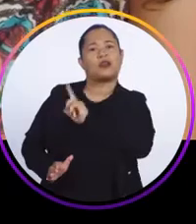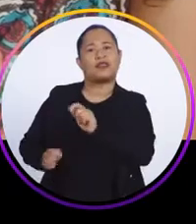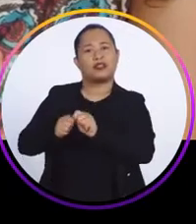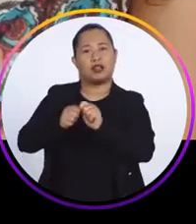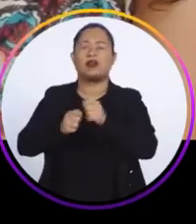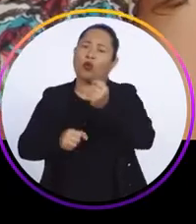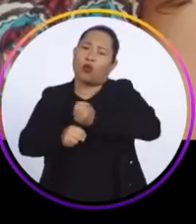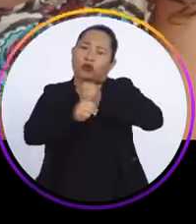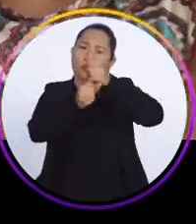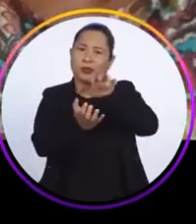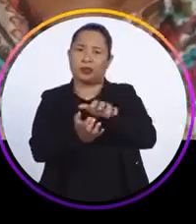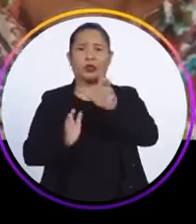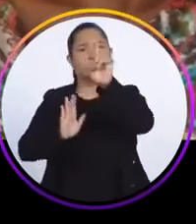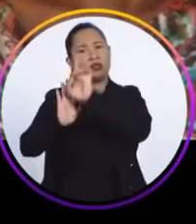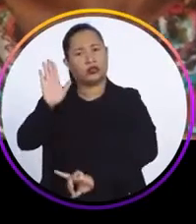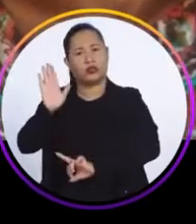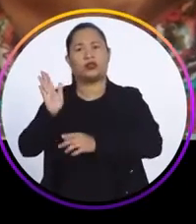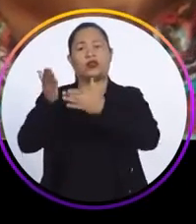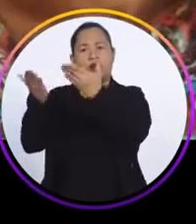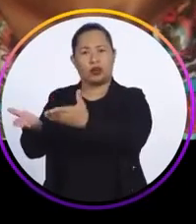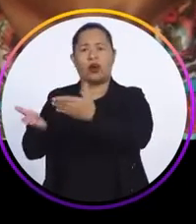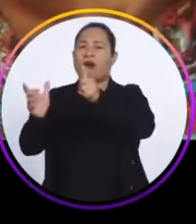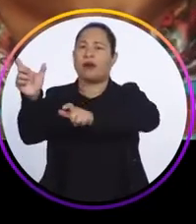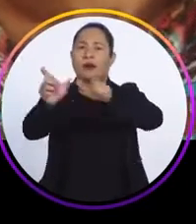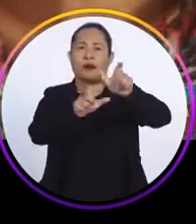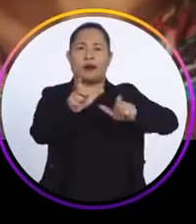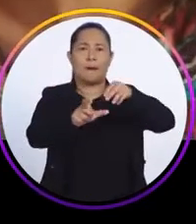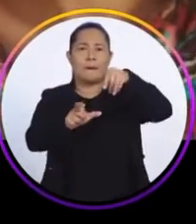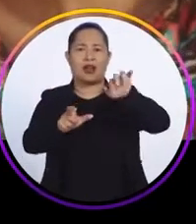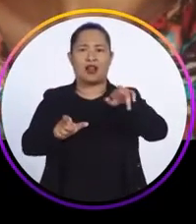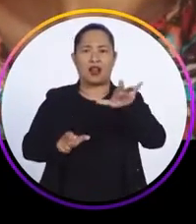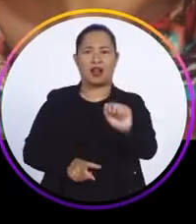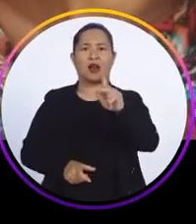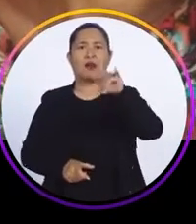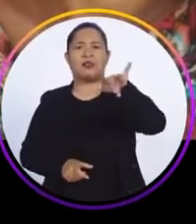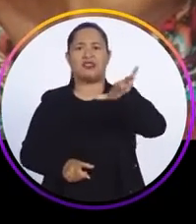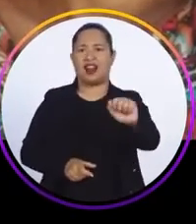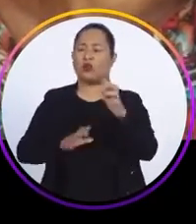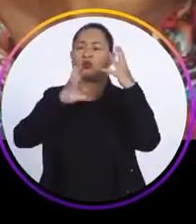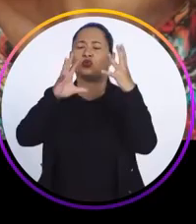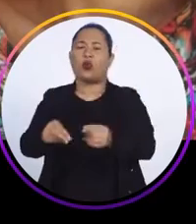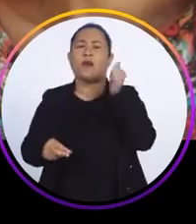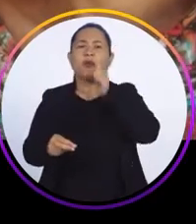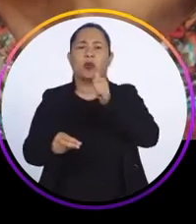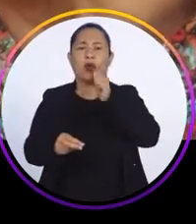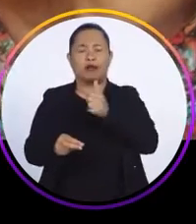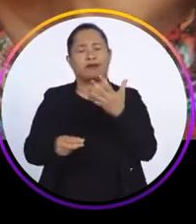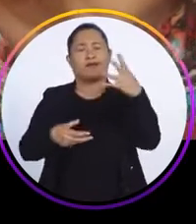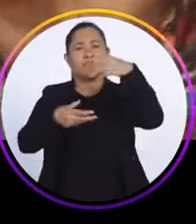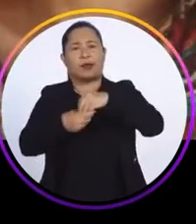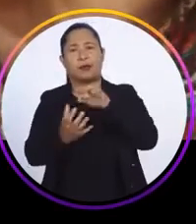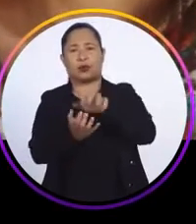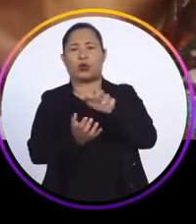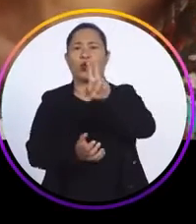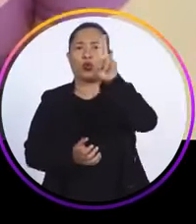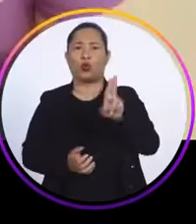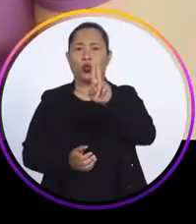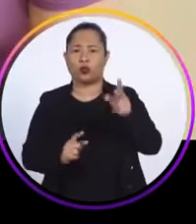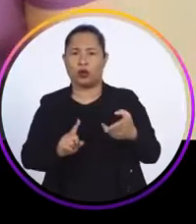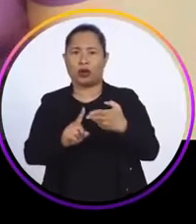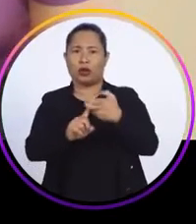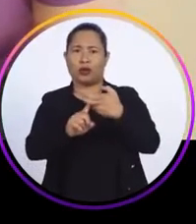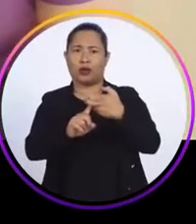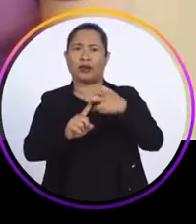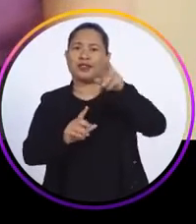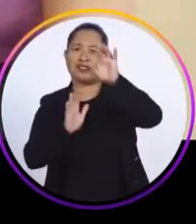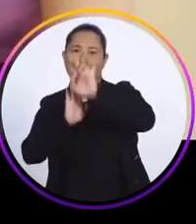A gente vai construir em Pernambuco. Vai ter o direito de Jane Cleide, de Maria, de Priscila, de todas as mulheres em Pernambuco, que usam o sistema público de